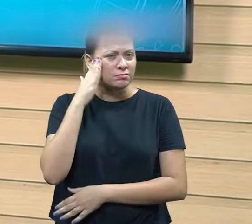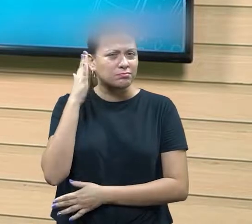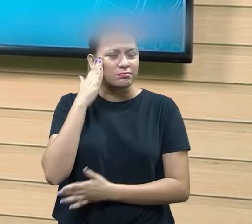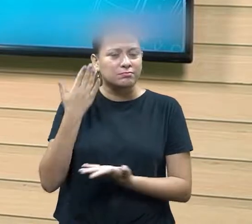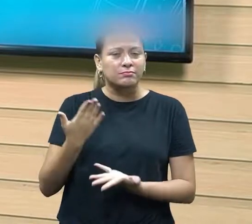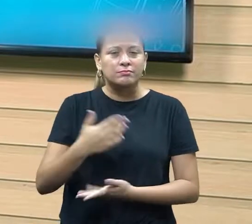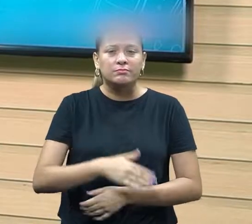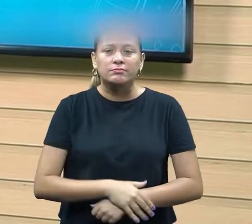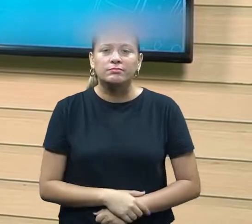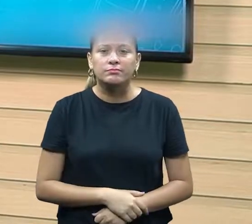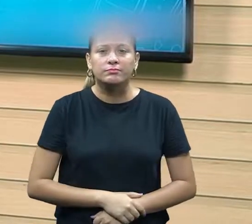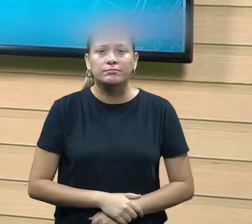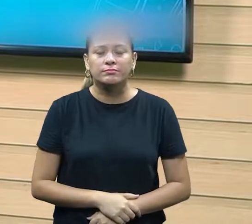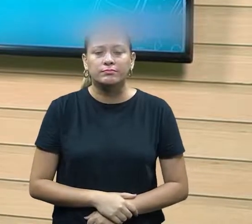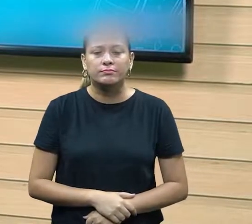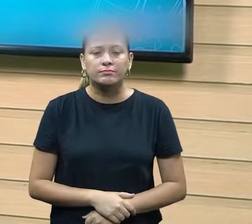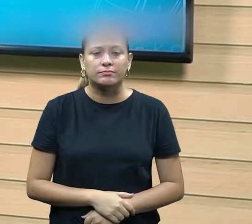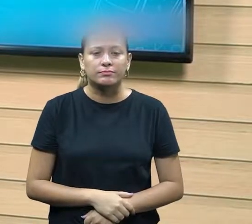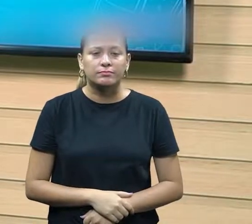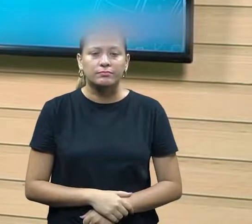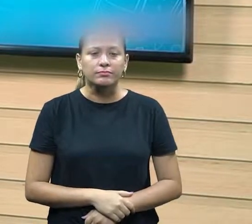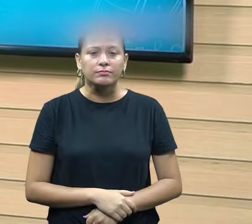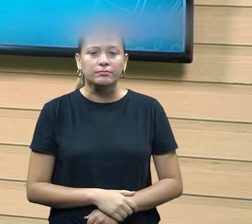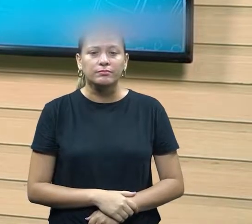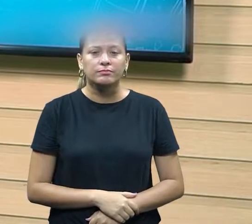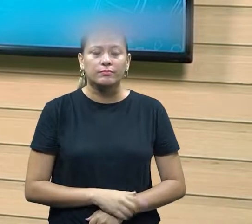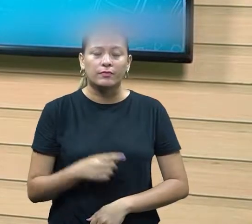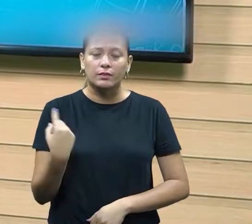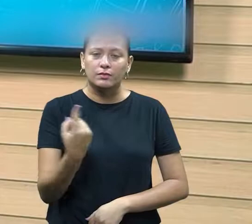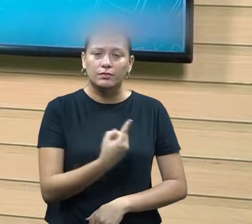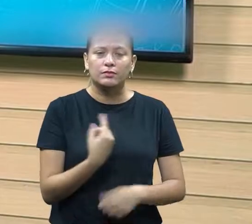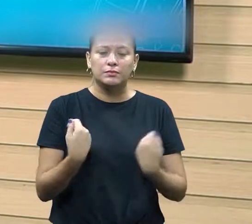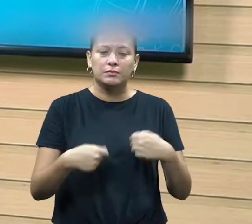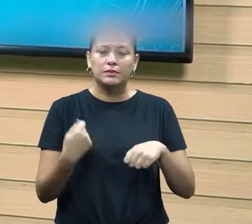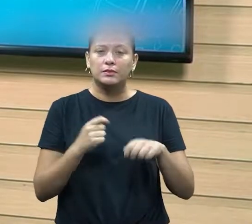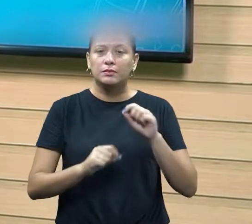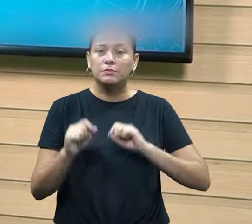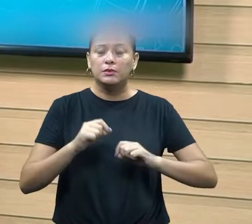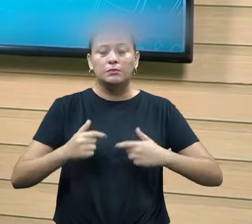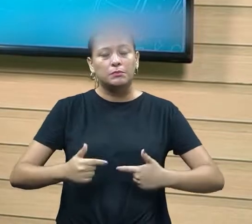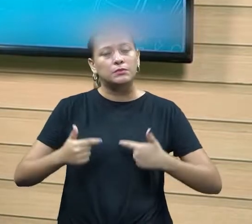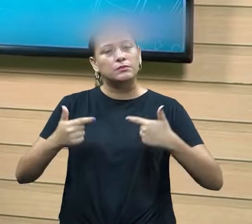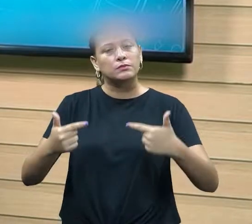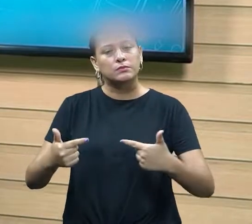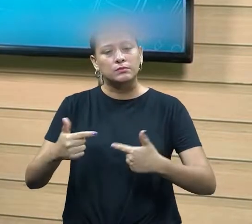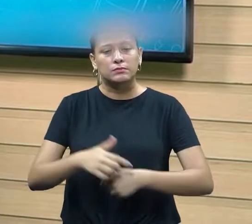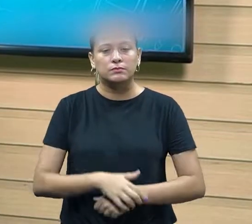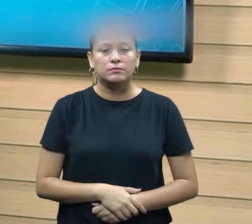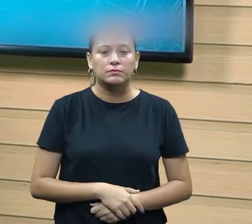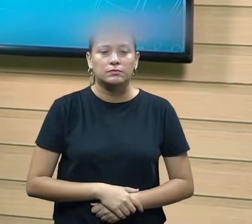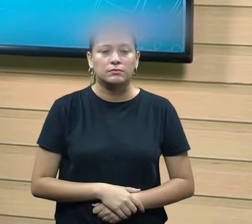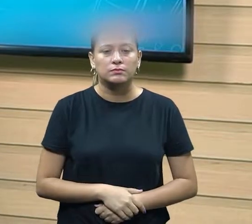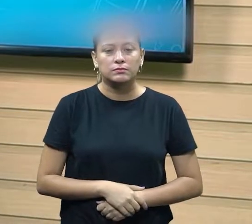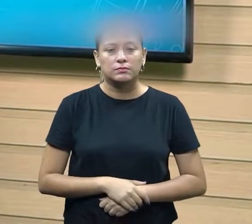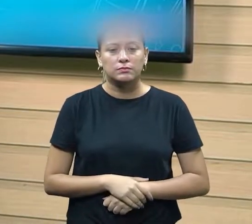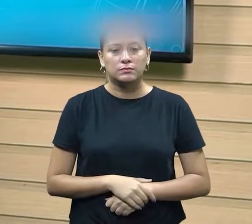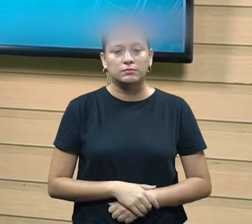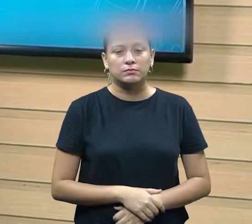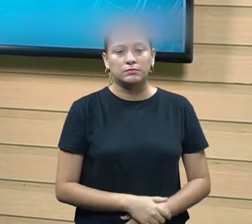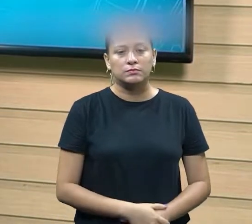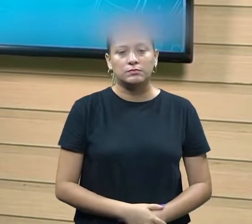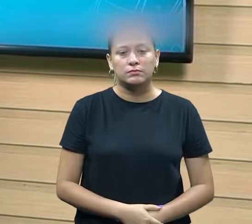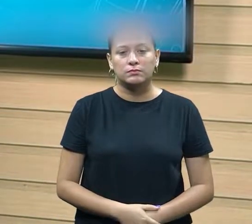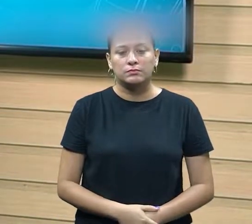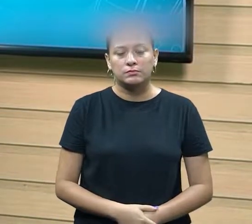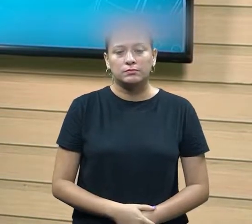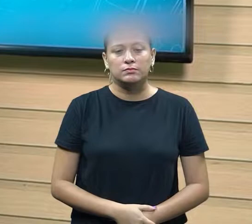isso alunos a gente nós precisamos nos posicionar de bem para o